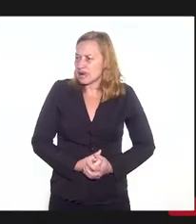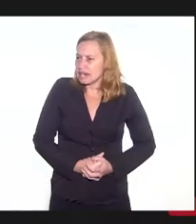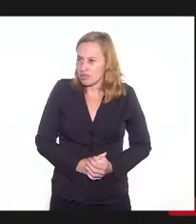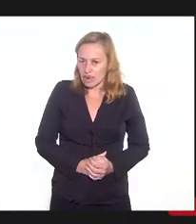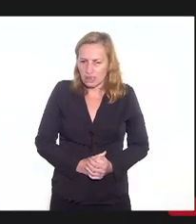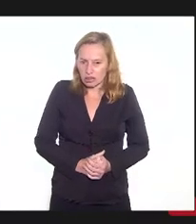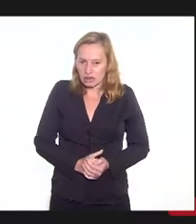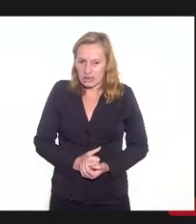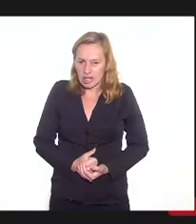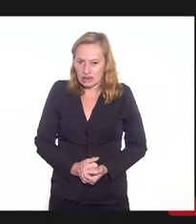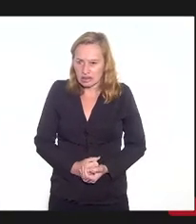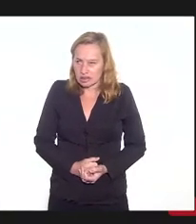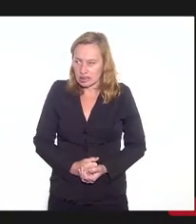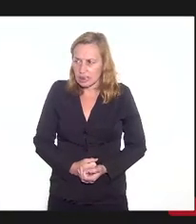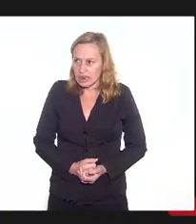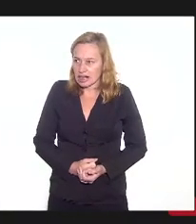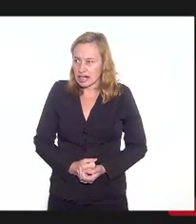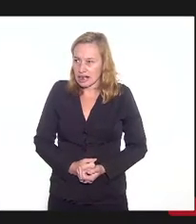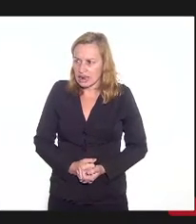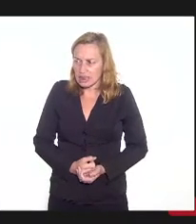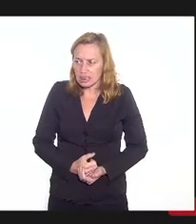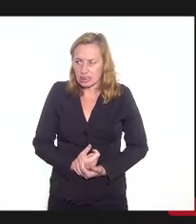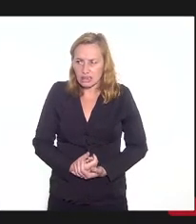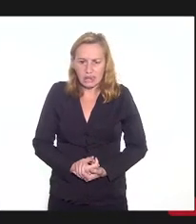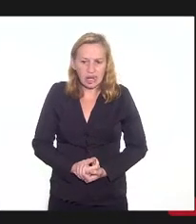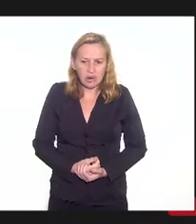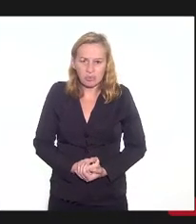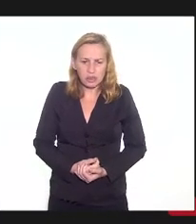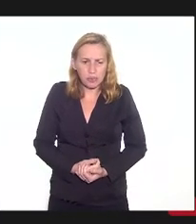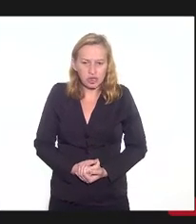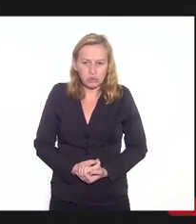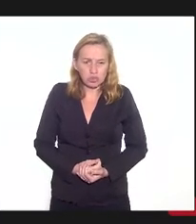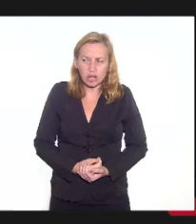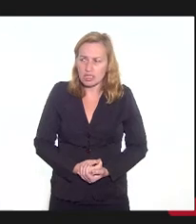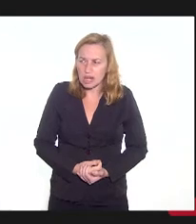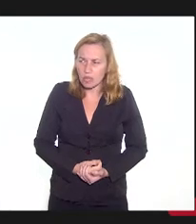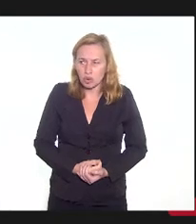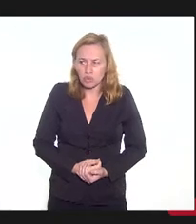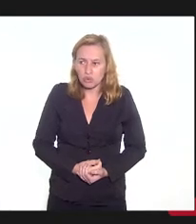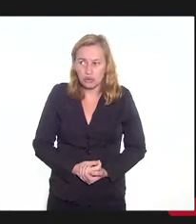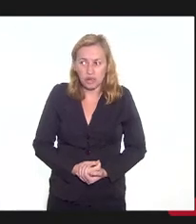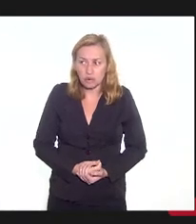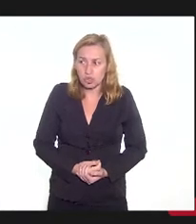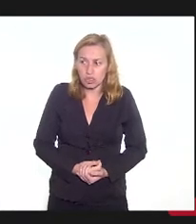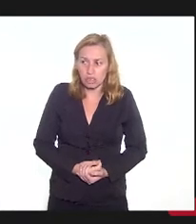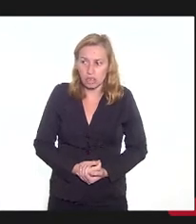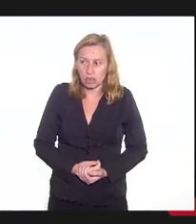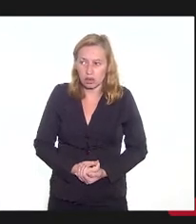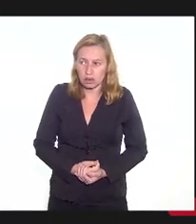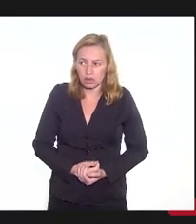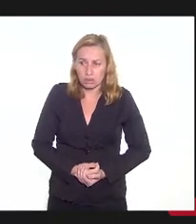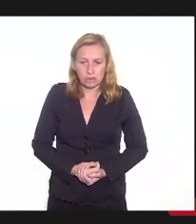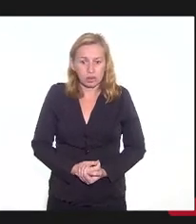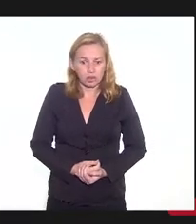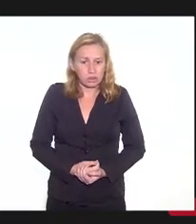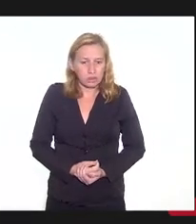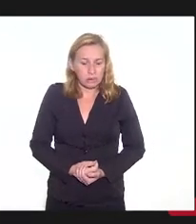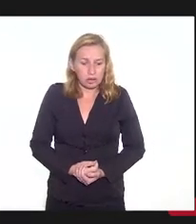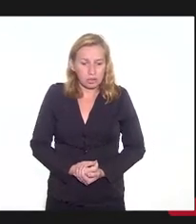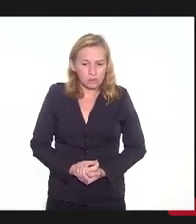a promoção e progressão do tempo de serviço se inclui o critério